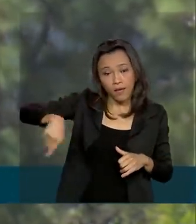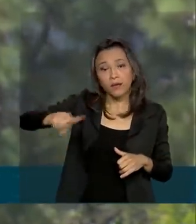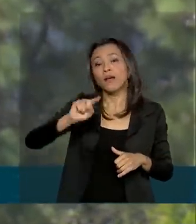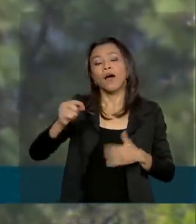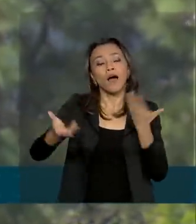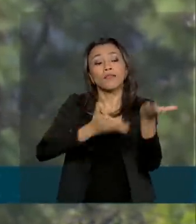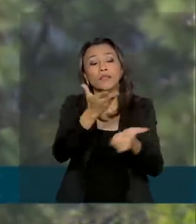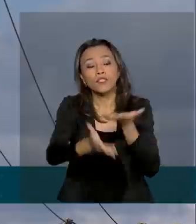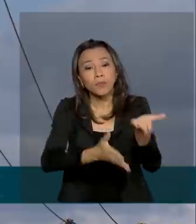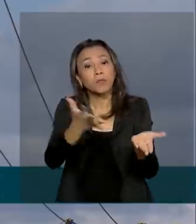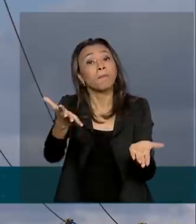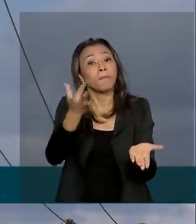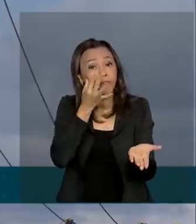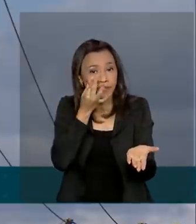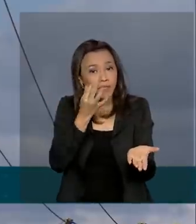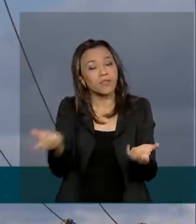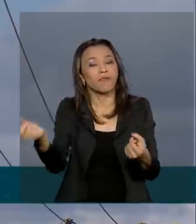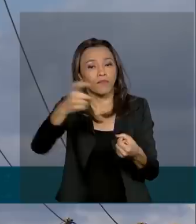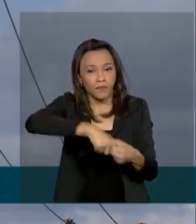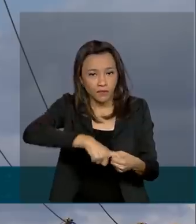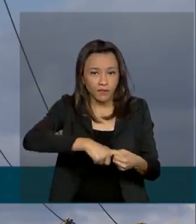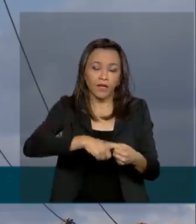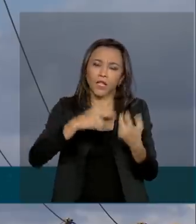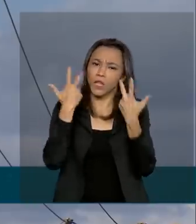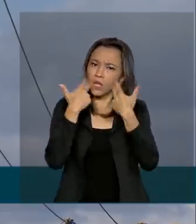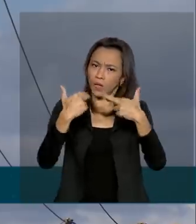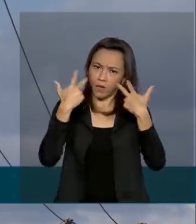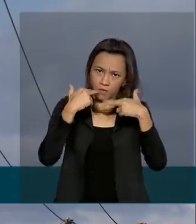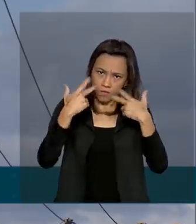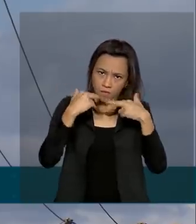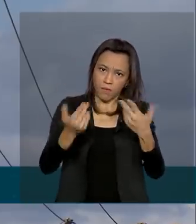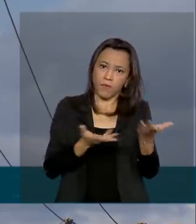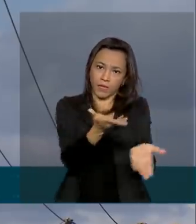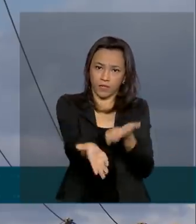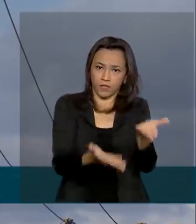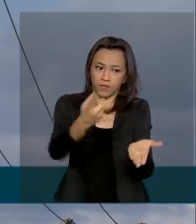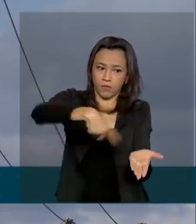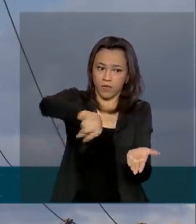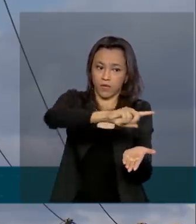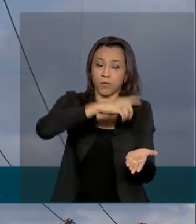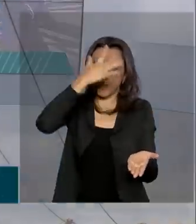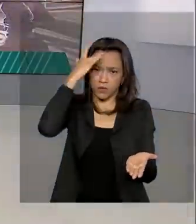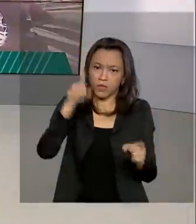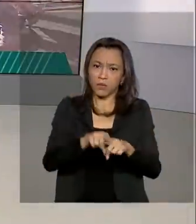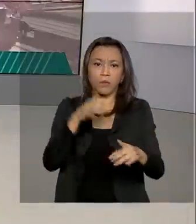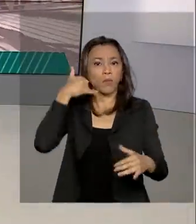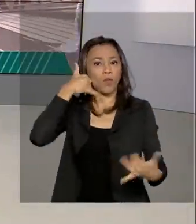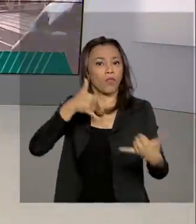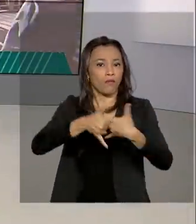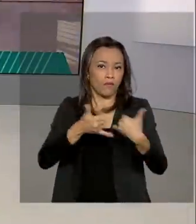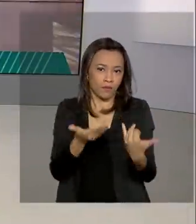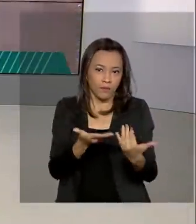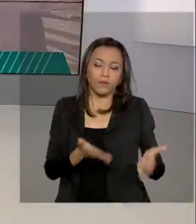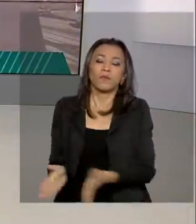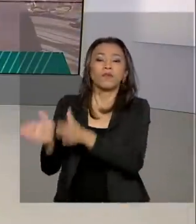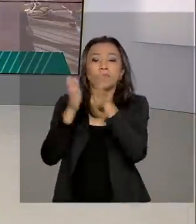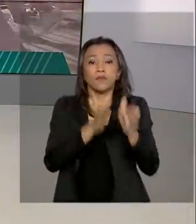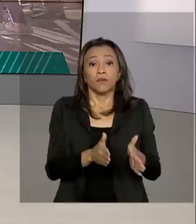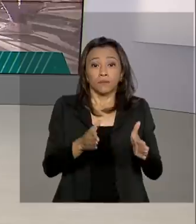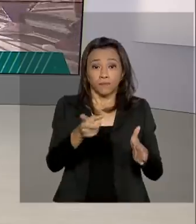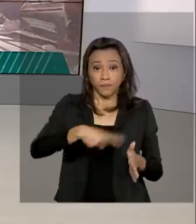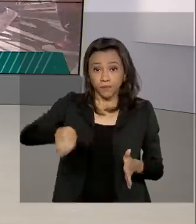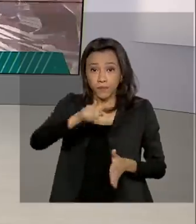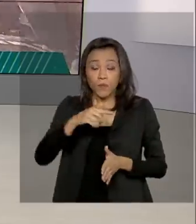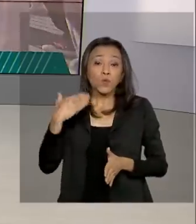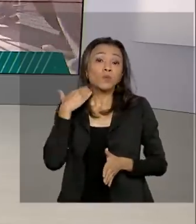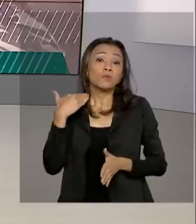atendimento presencial e normalizar o atendimento ao consumidor por telefone. Os agentes financeiros